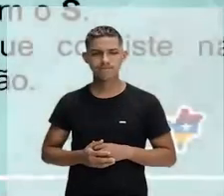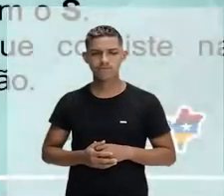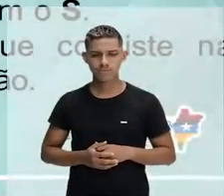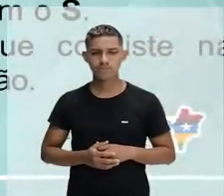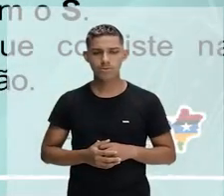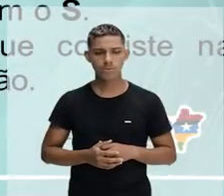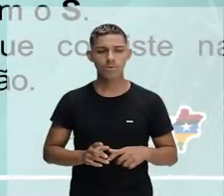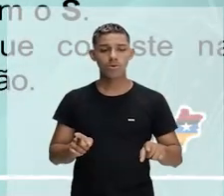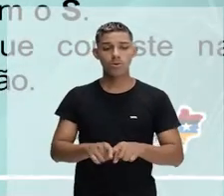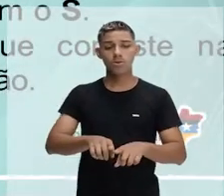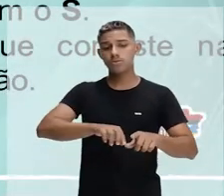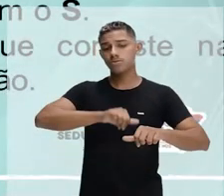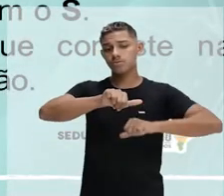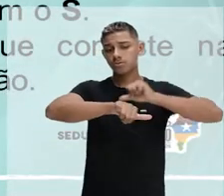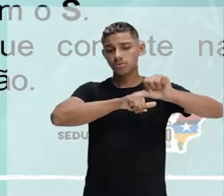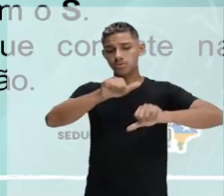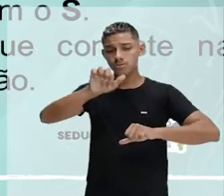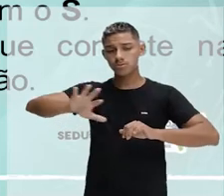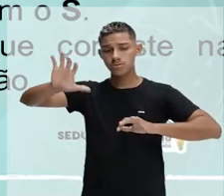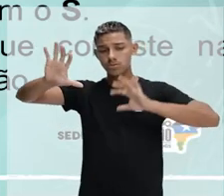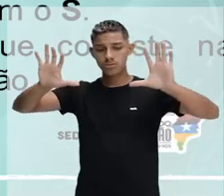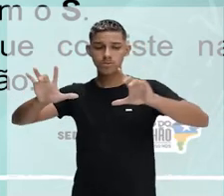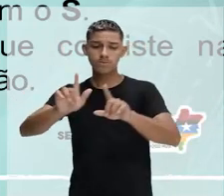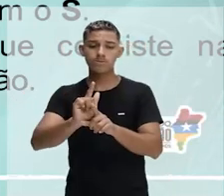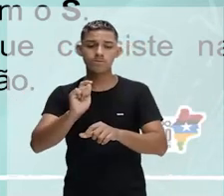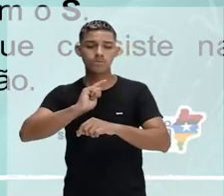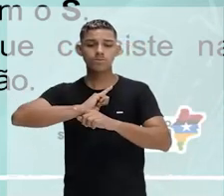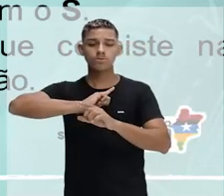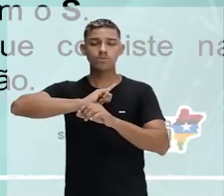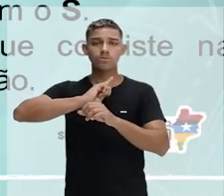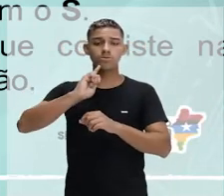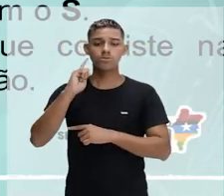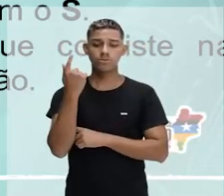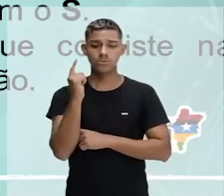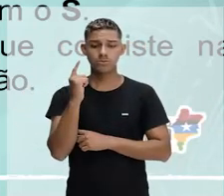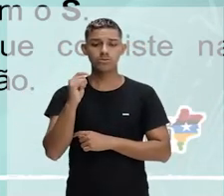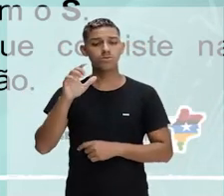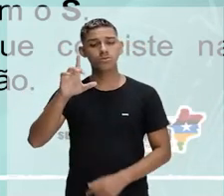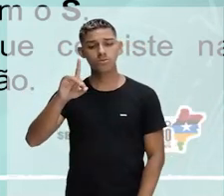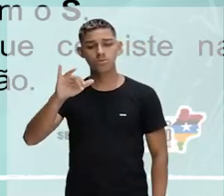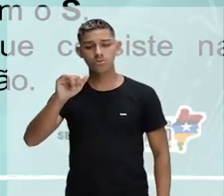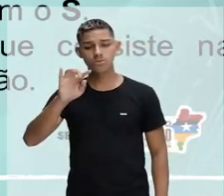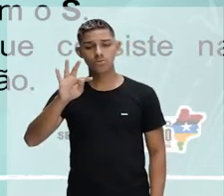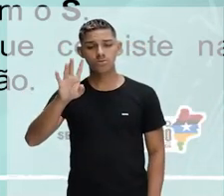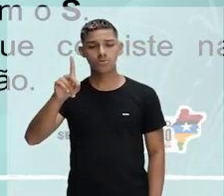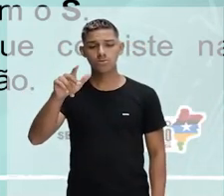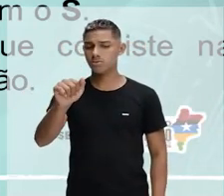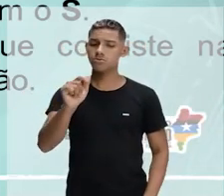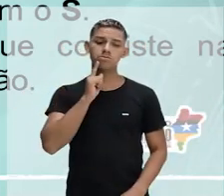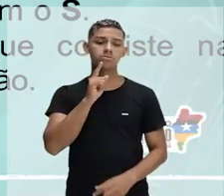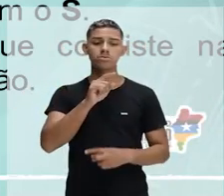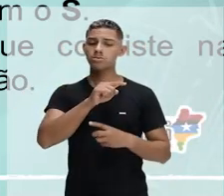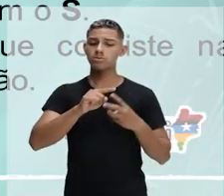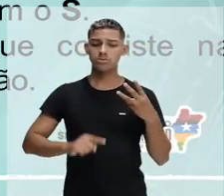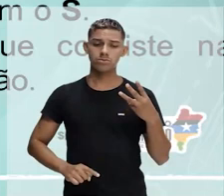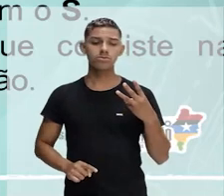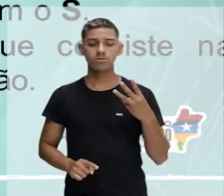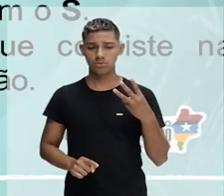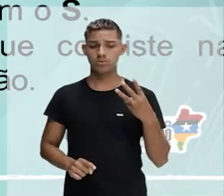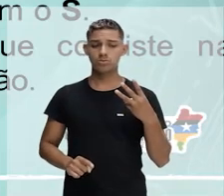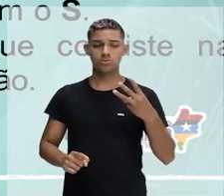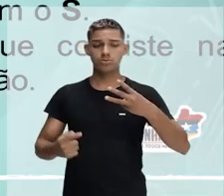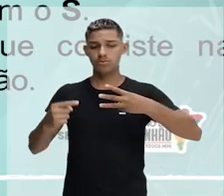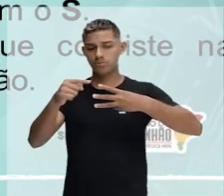Variedades regionais, geográficas ou diatópicas. É o mesmo tipo de variedade. Ela pode aparecer com essas três